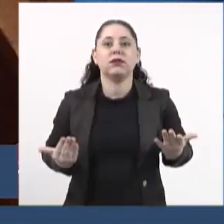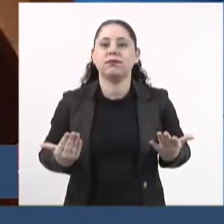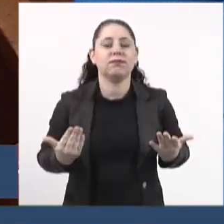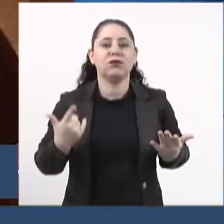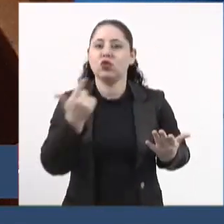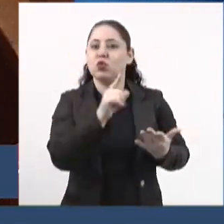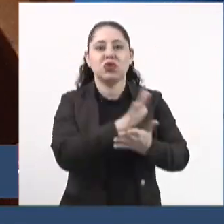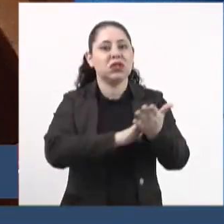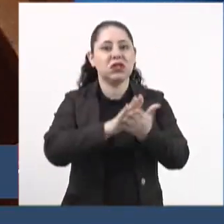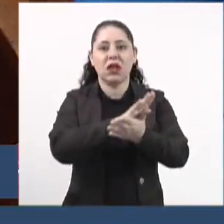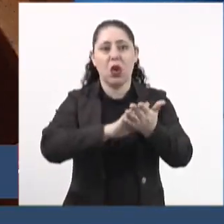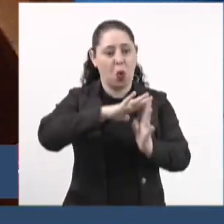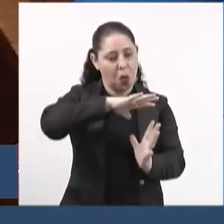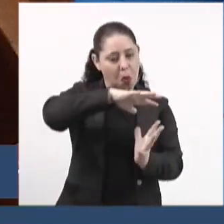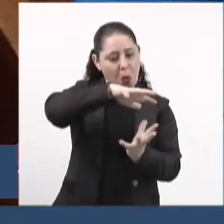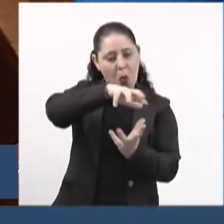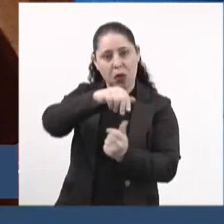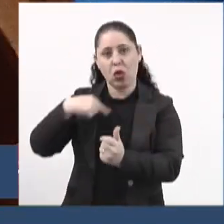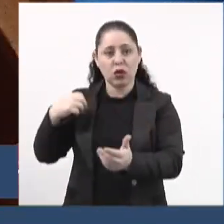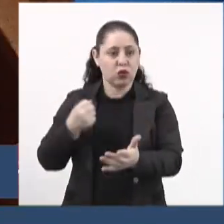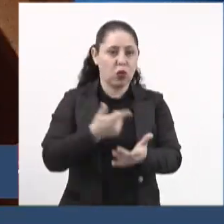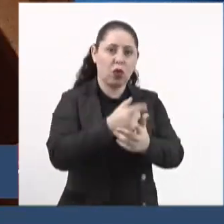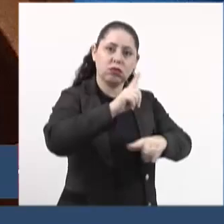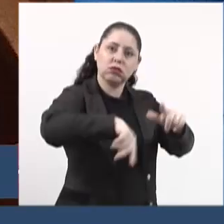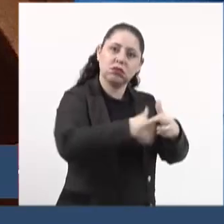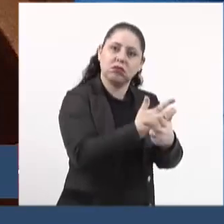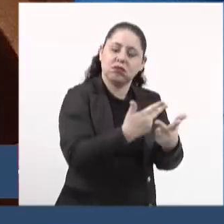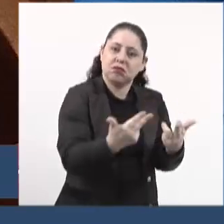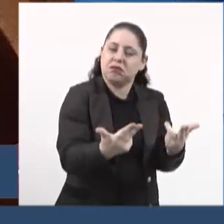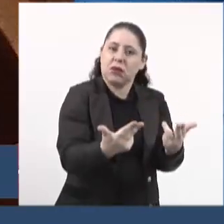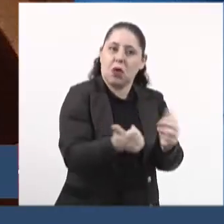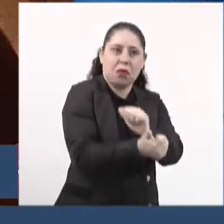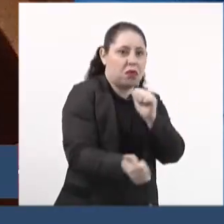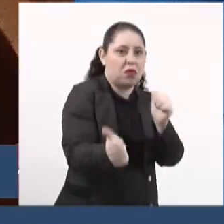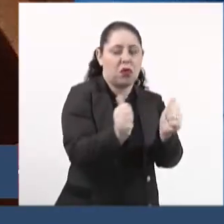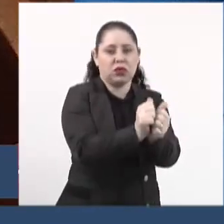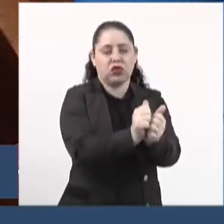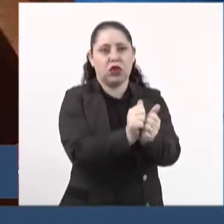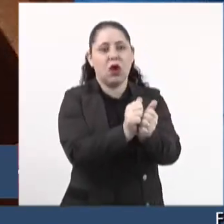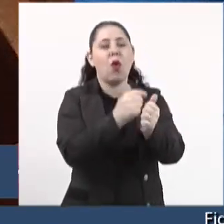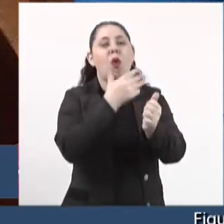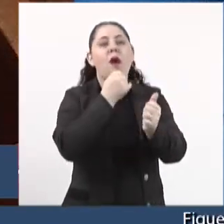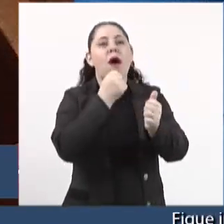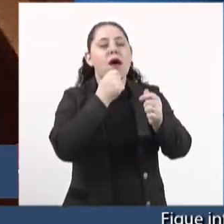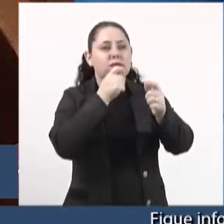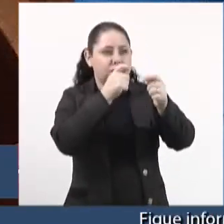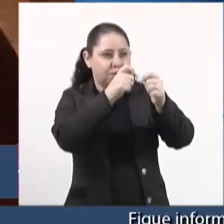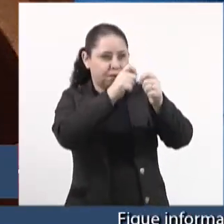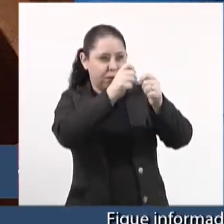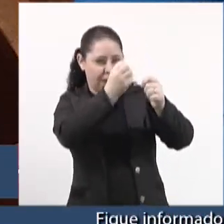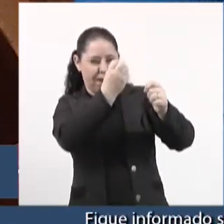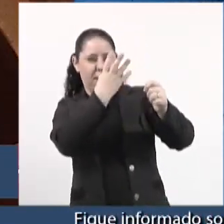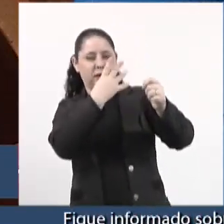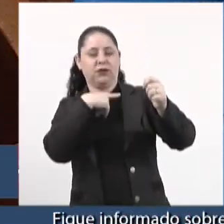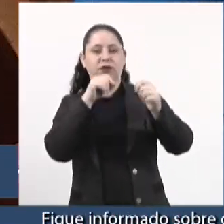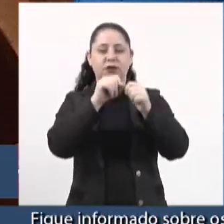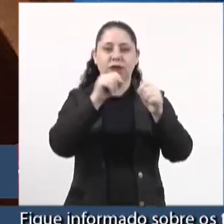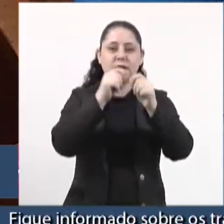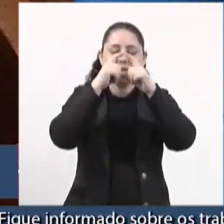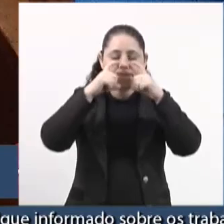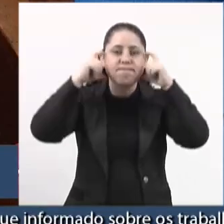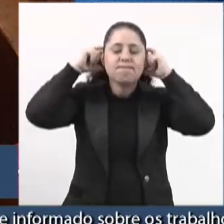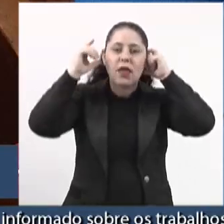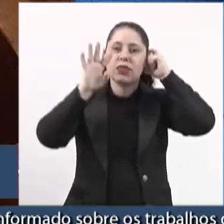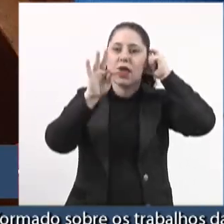Não tinha material no mundo e a gente comprava material de soldador, correndo atrás de fazer máscara de